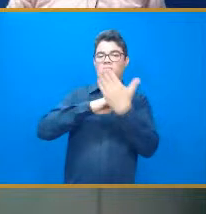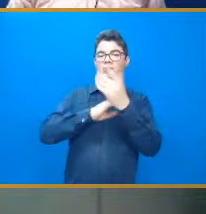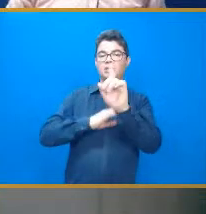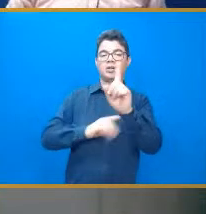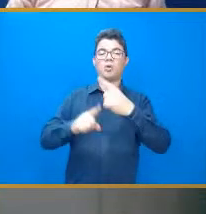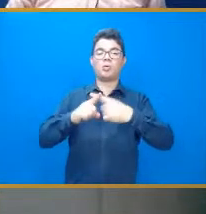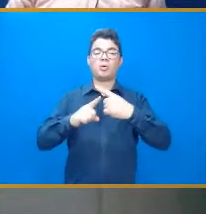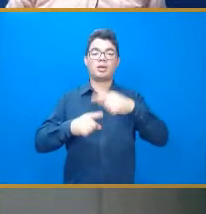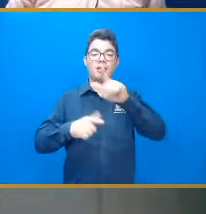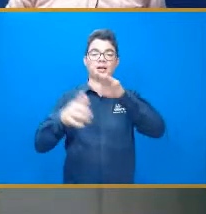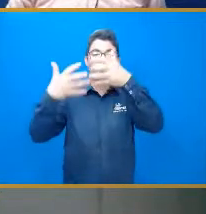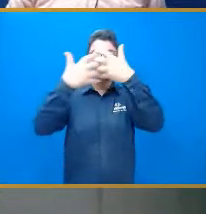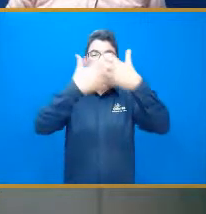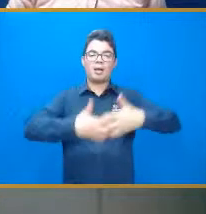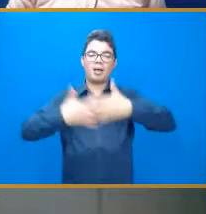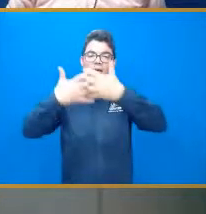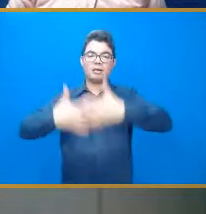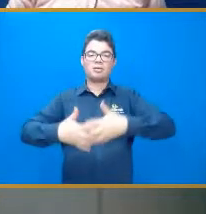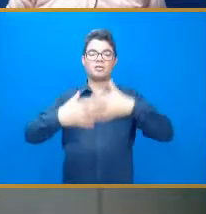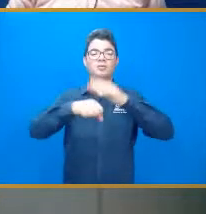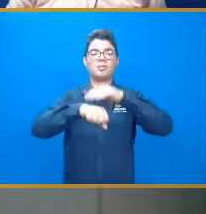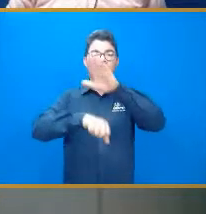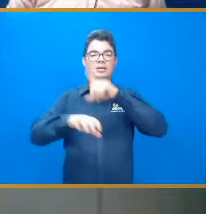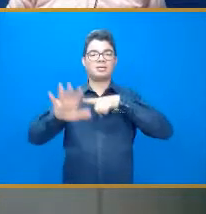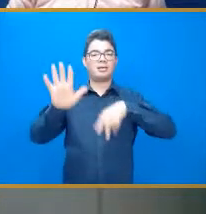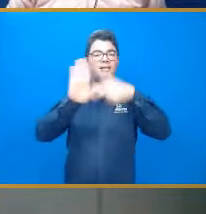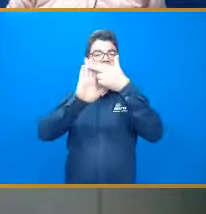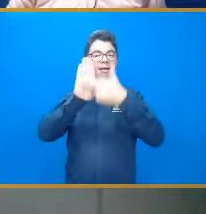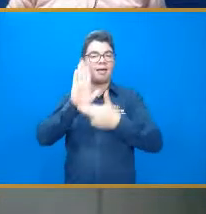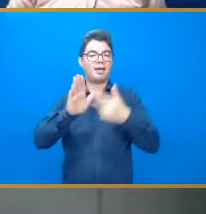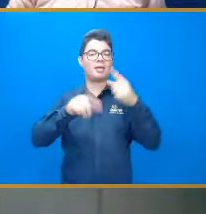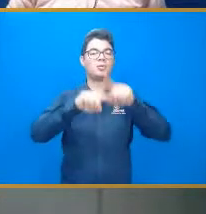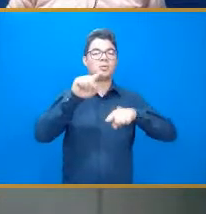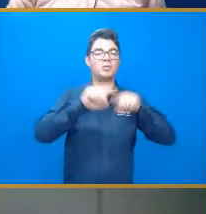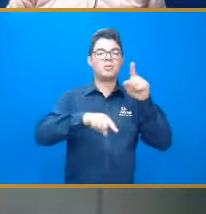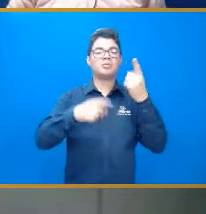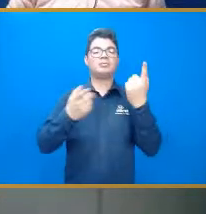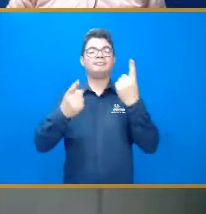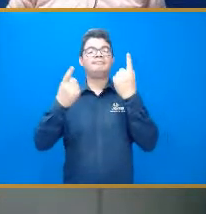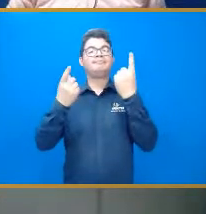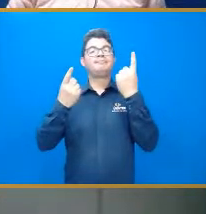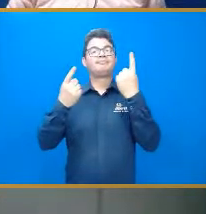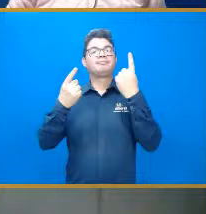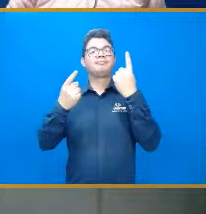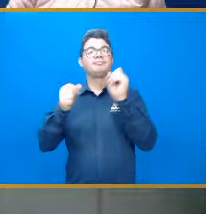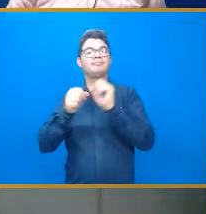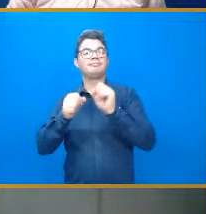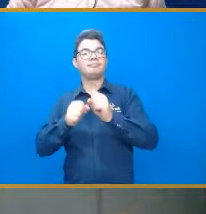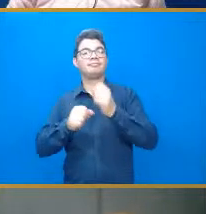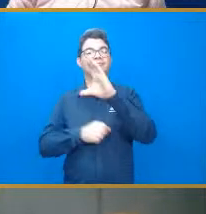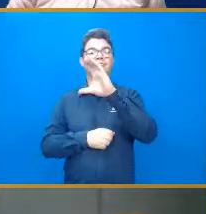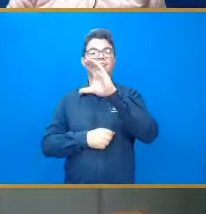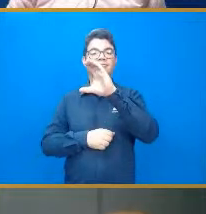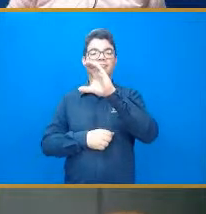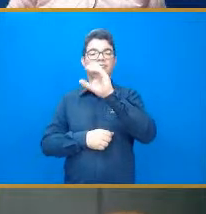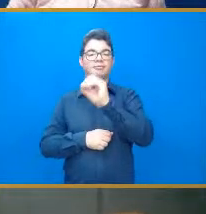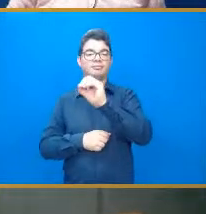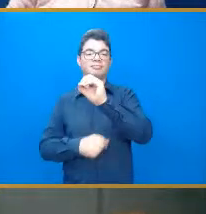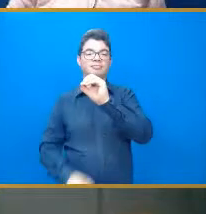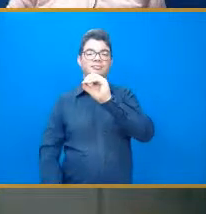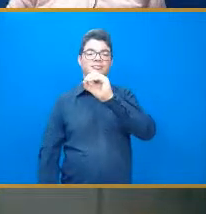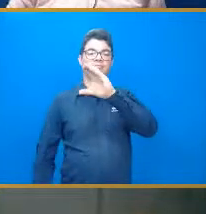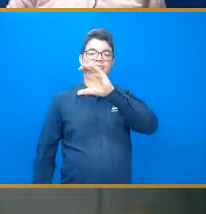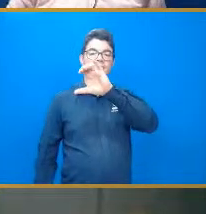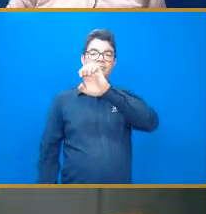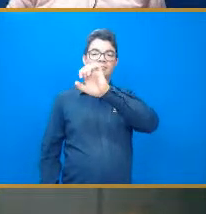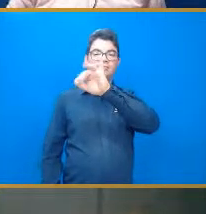complexo ali, né, então, a tem lá regras, por exemplo, a regra do produto, a regra do quociente, e aí, a questão que você